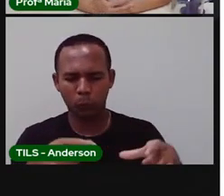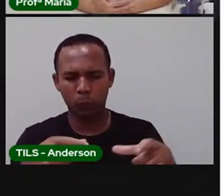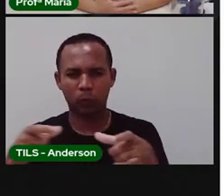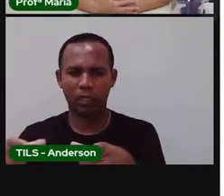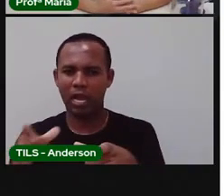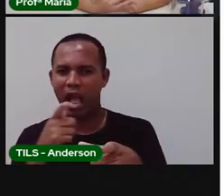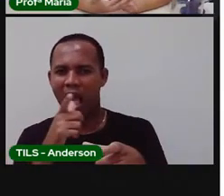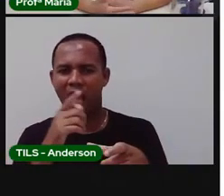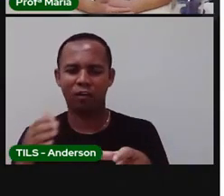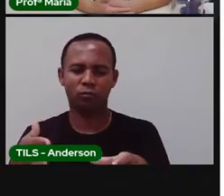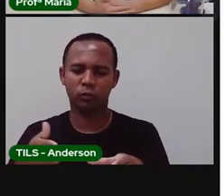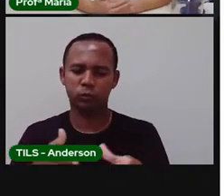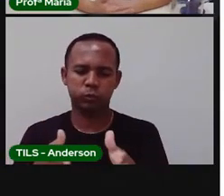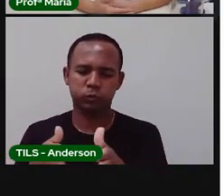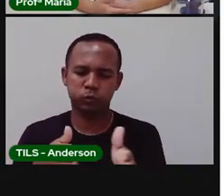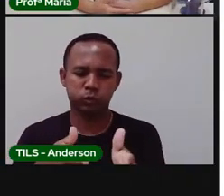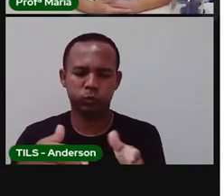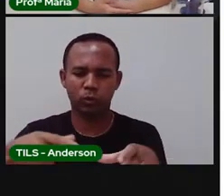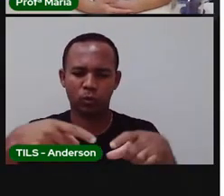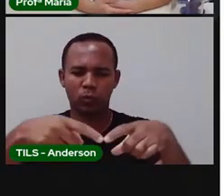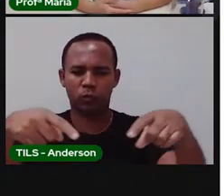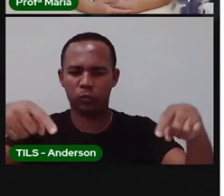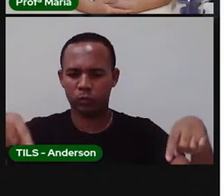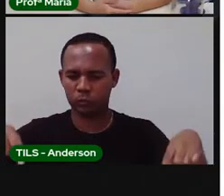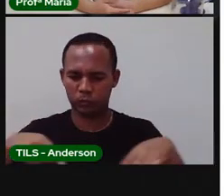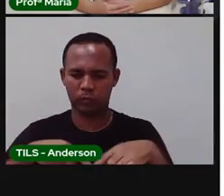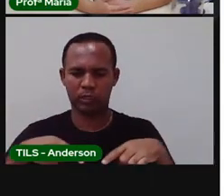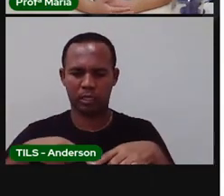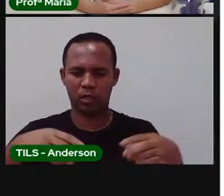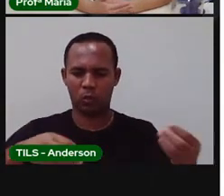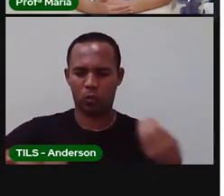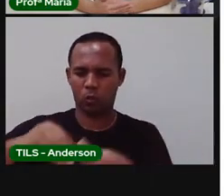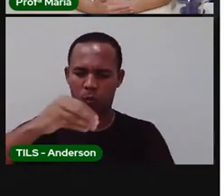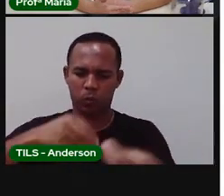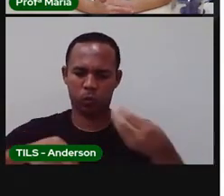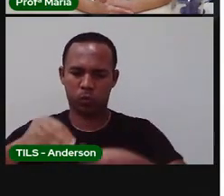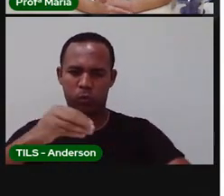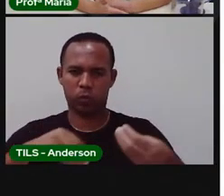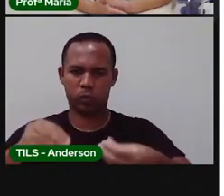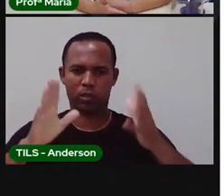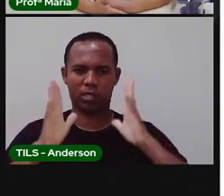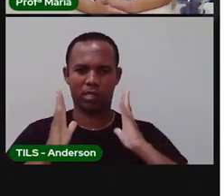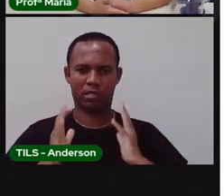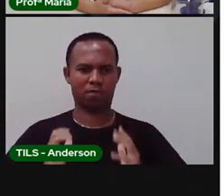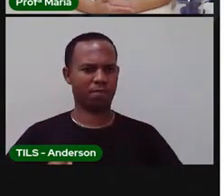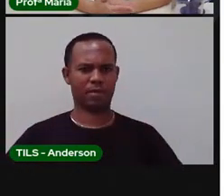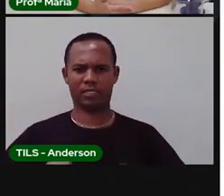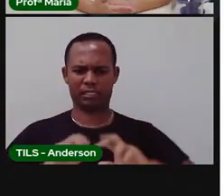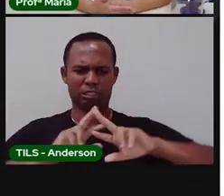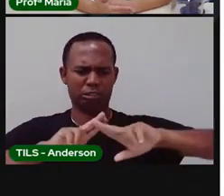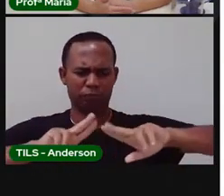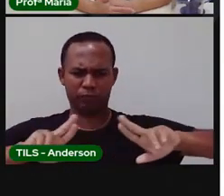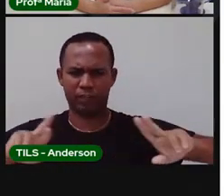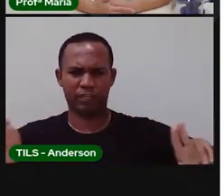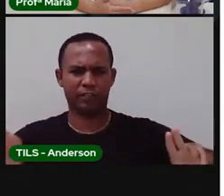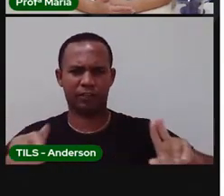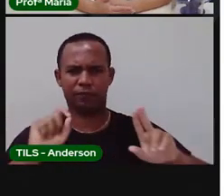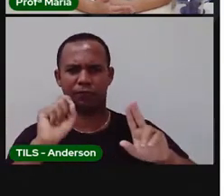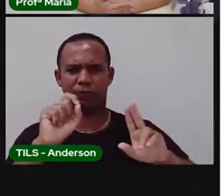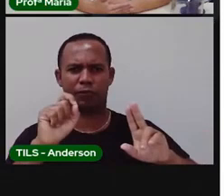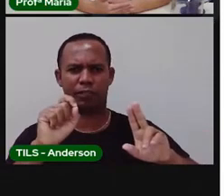né? A água, ela é levada para a estação de hidratamento, onde passa por várias etapas, que será o quê?